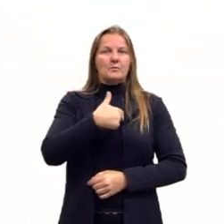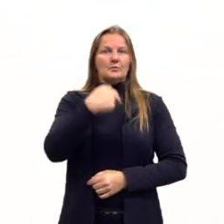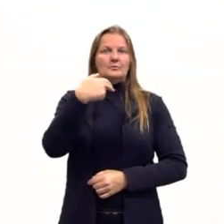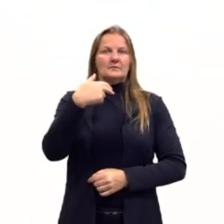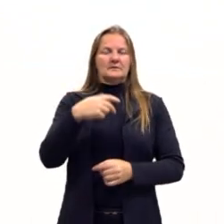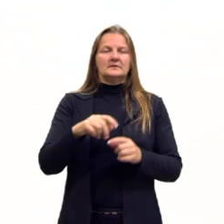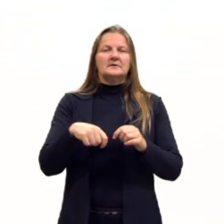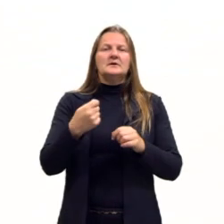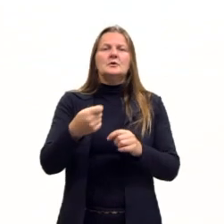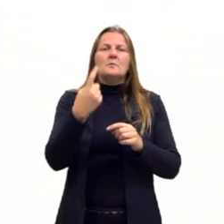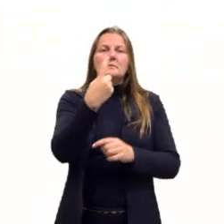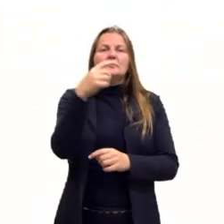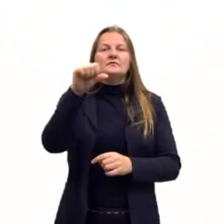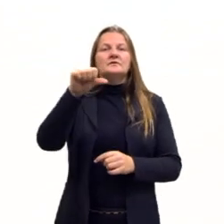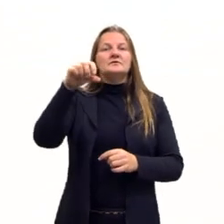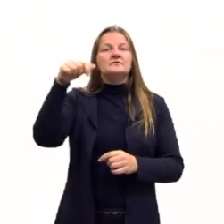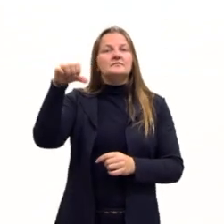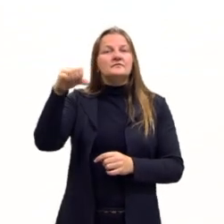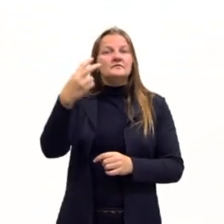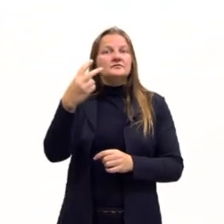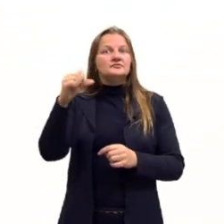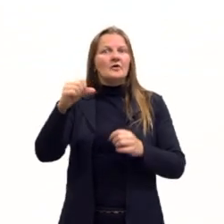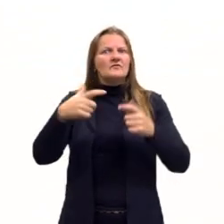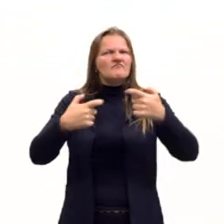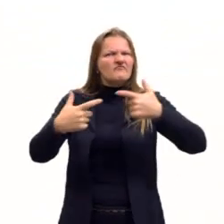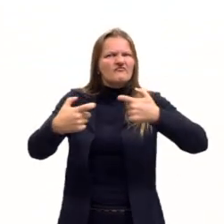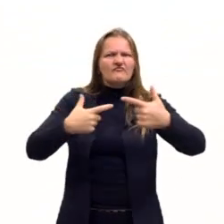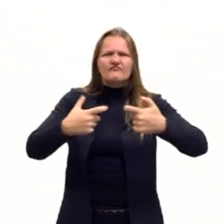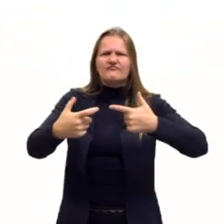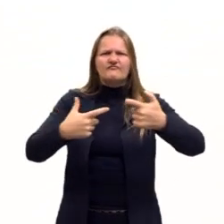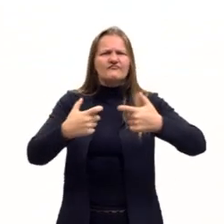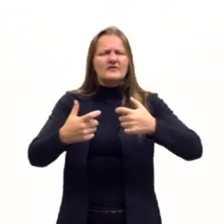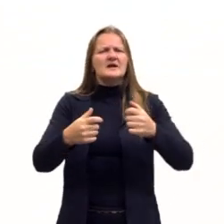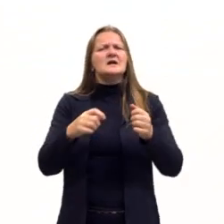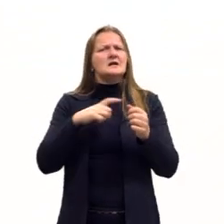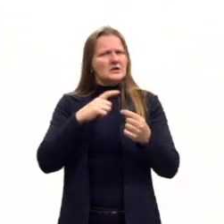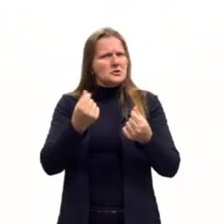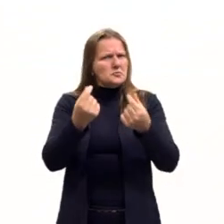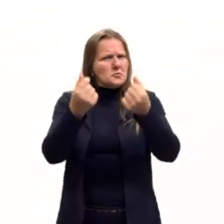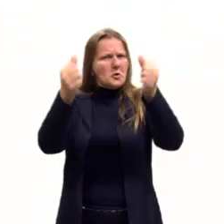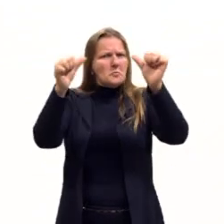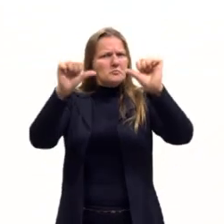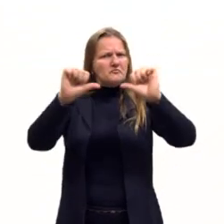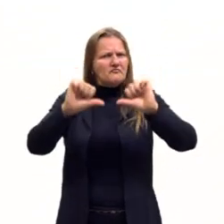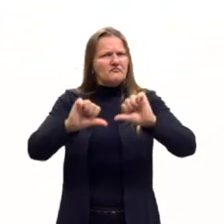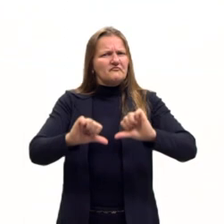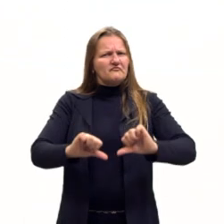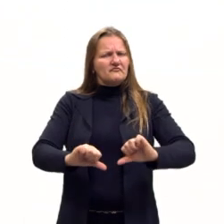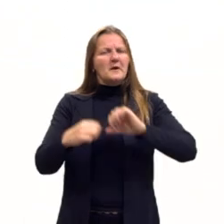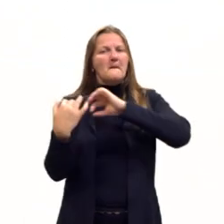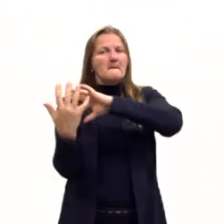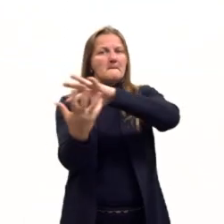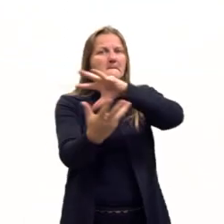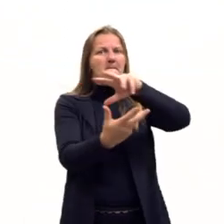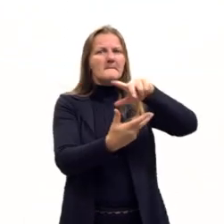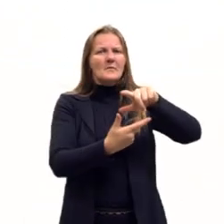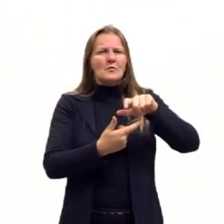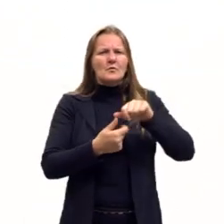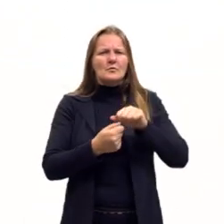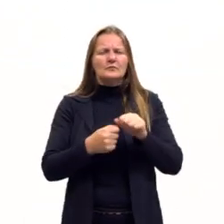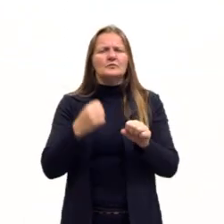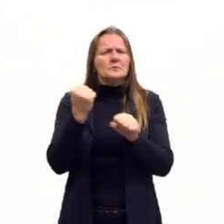partir de 29 nós temos uma grande crise econômica, crise mundial, né, o capitalismo entra em crise, uma crise de